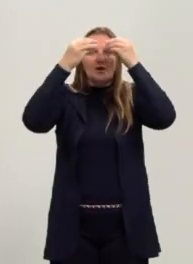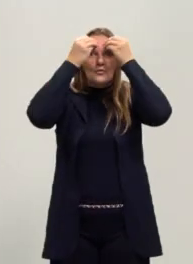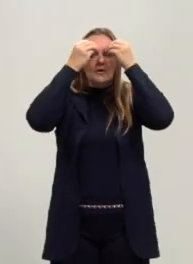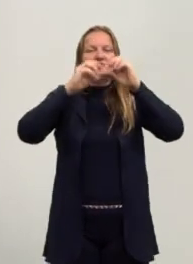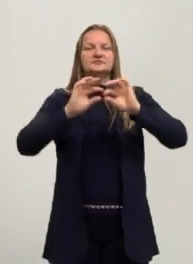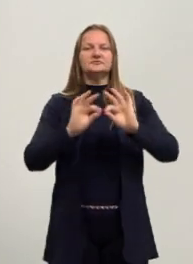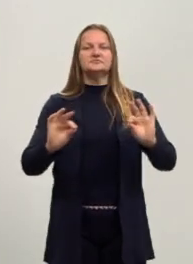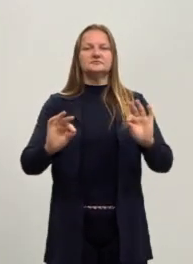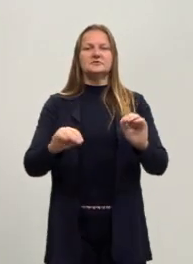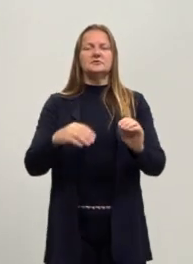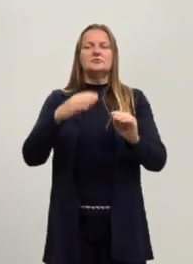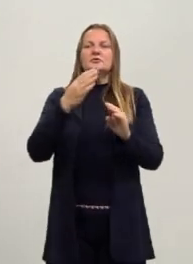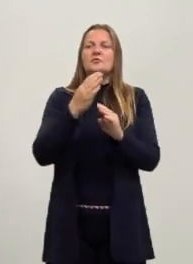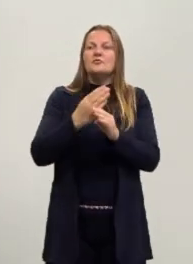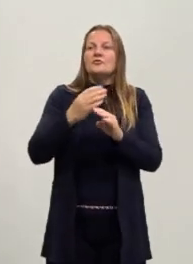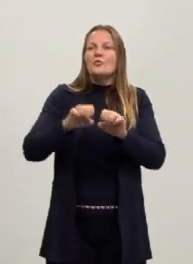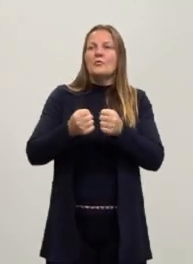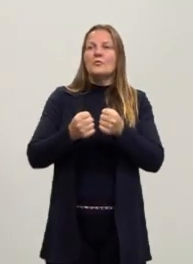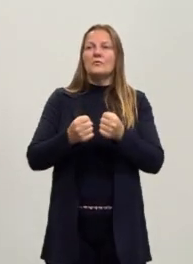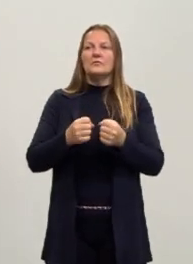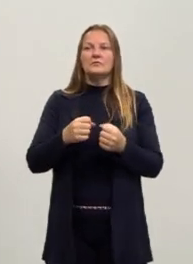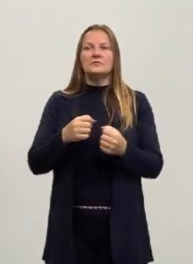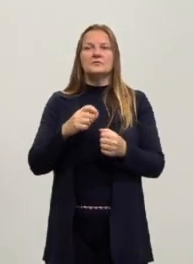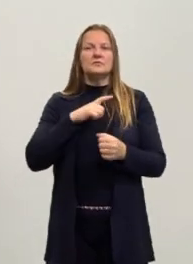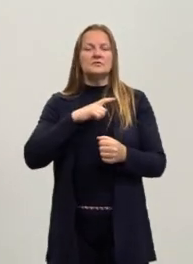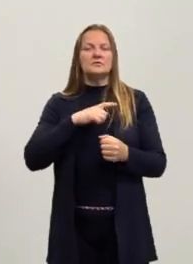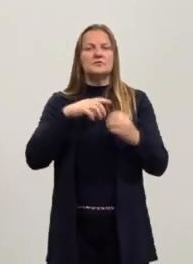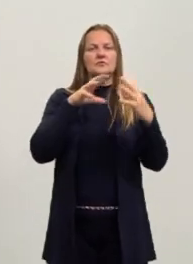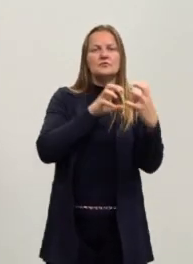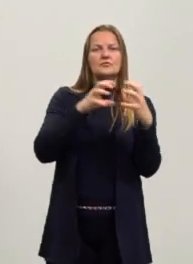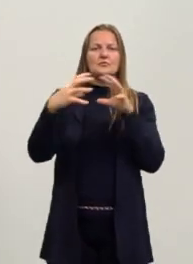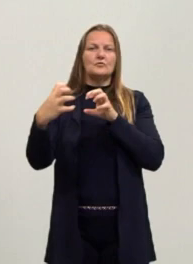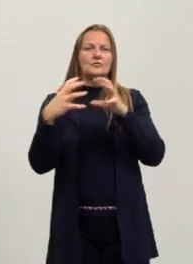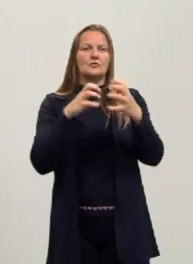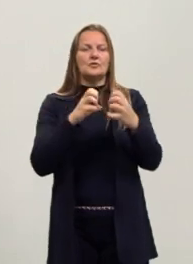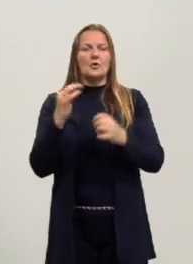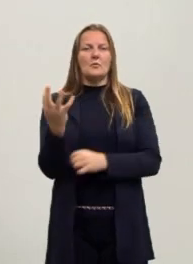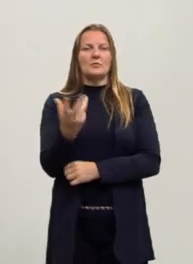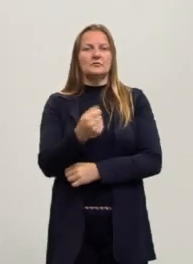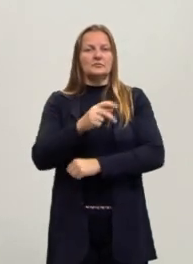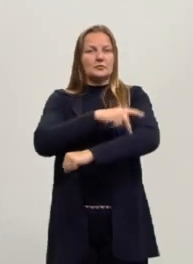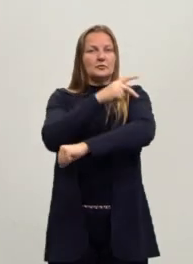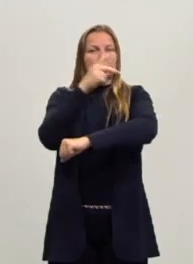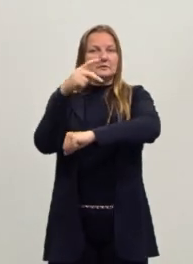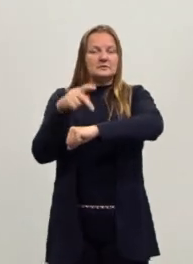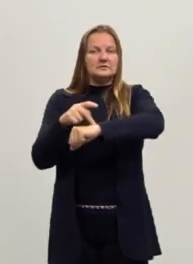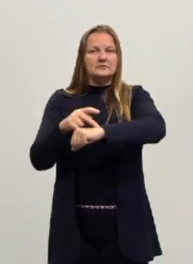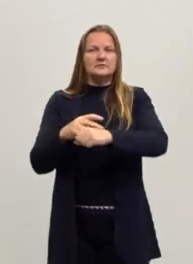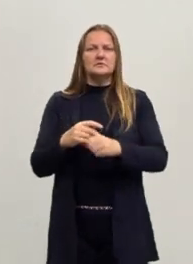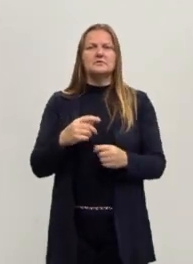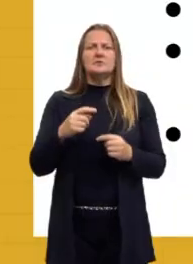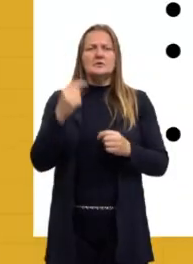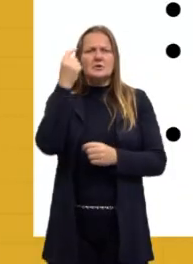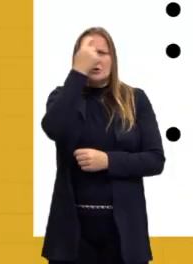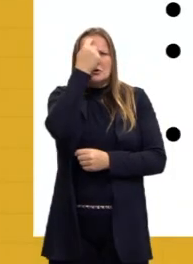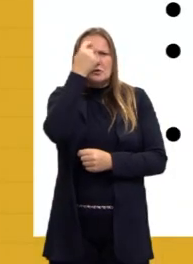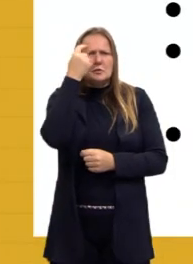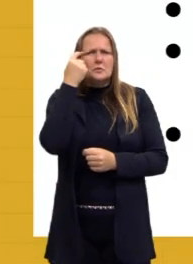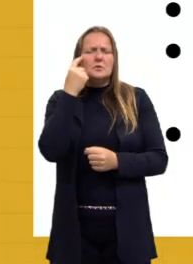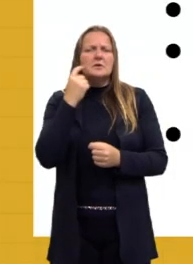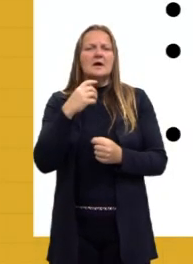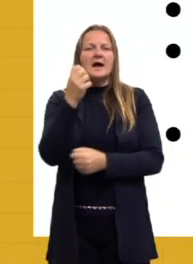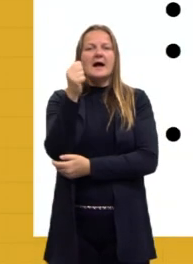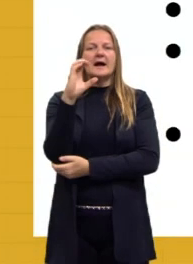Então, a gente quebra... Há uma grande rixa entre os modernistas e os parnasianos. Então, esse academicismo, quando a gente fala do